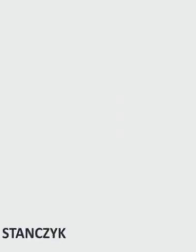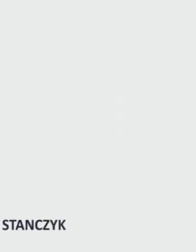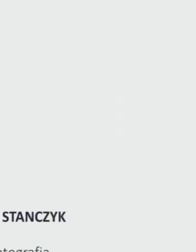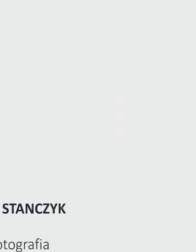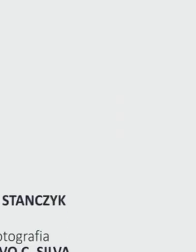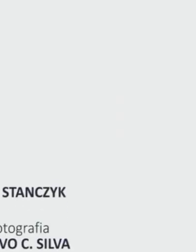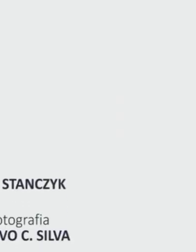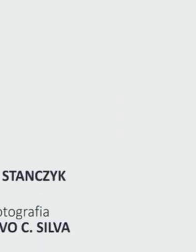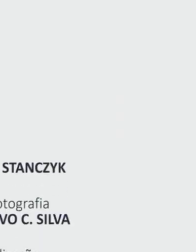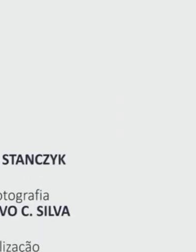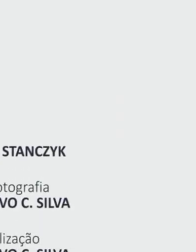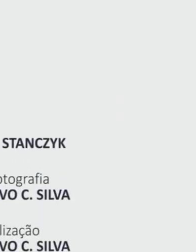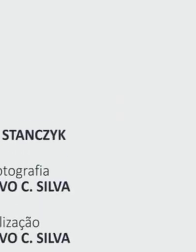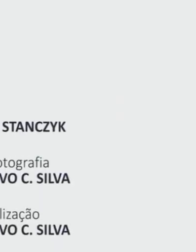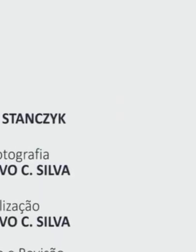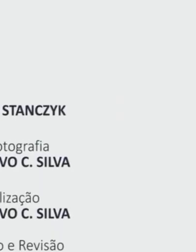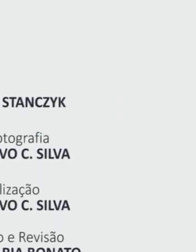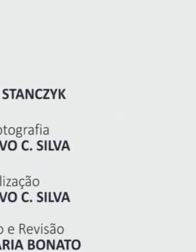tchau, tchau, tchau.